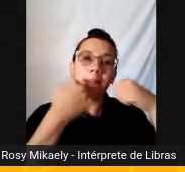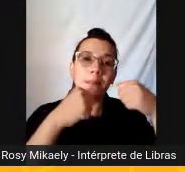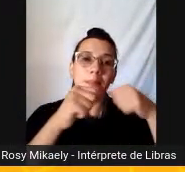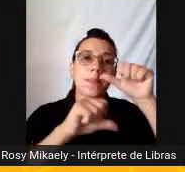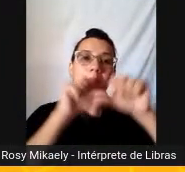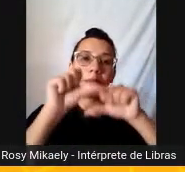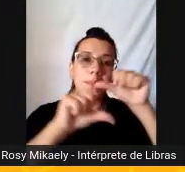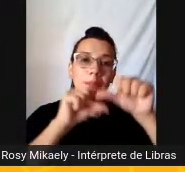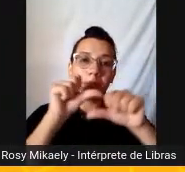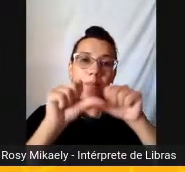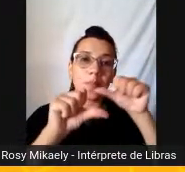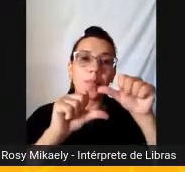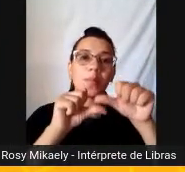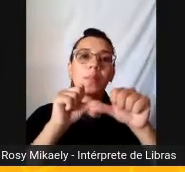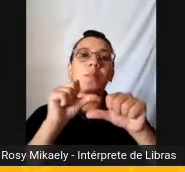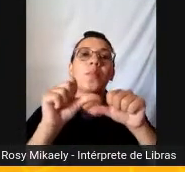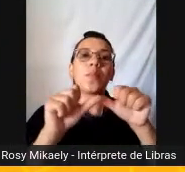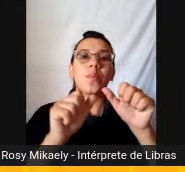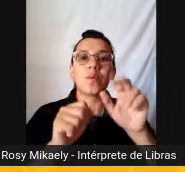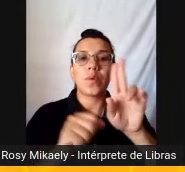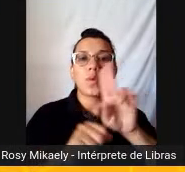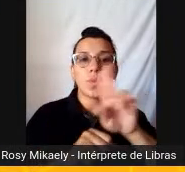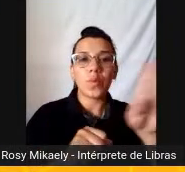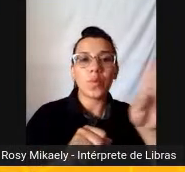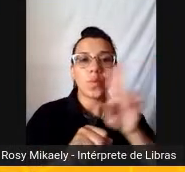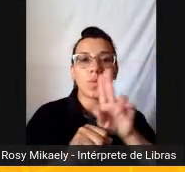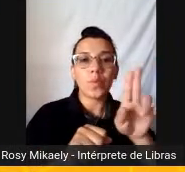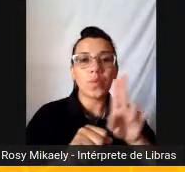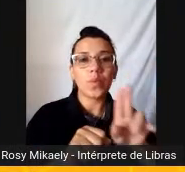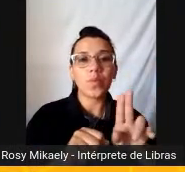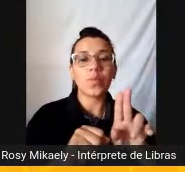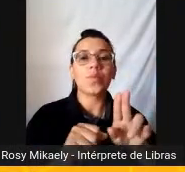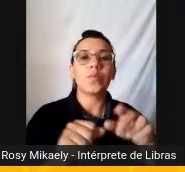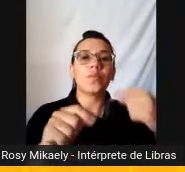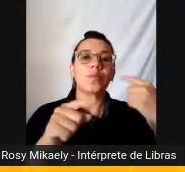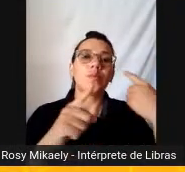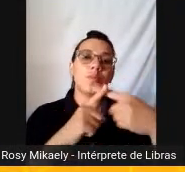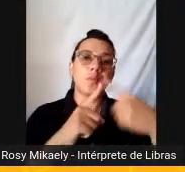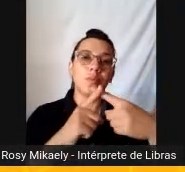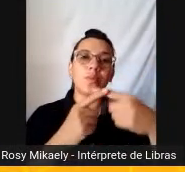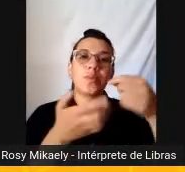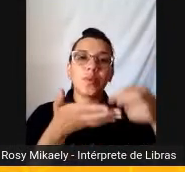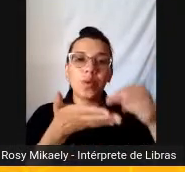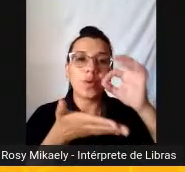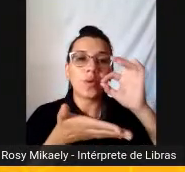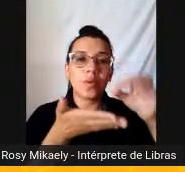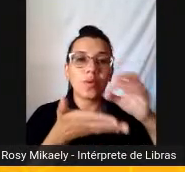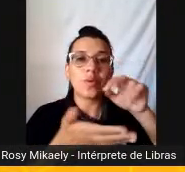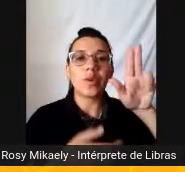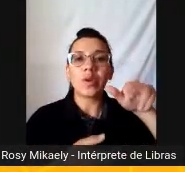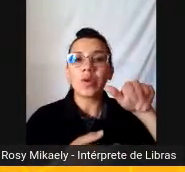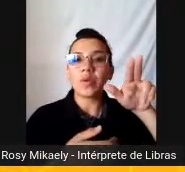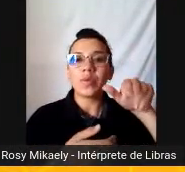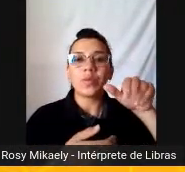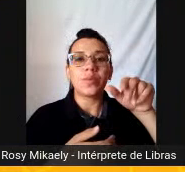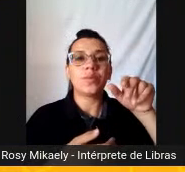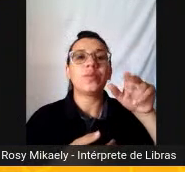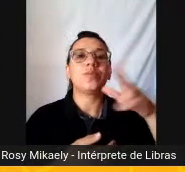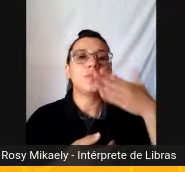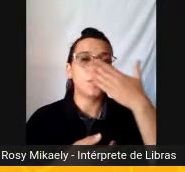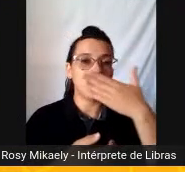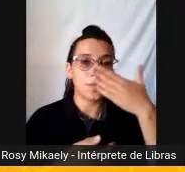-me a escrever um poema Sobre aquele café Onde nenhuma rapariga Se pode sentar à mesa